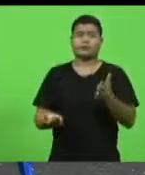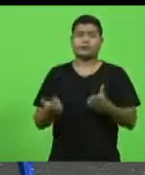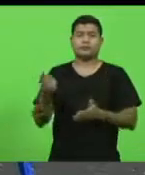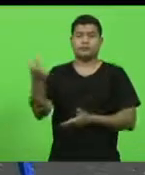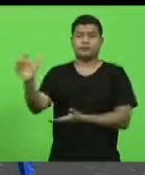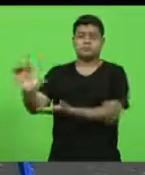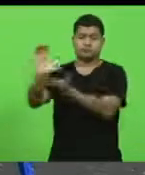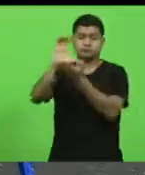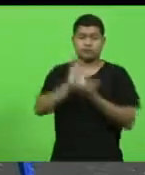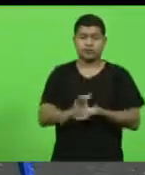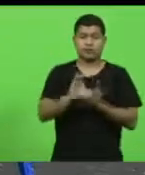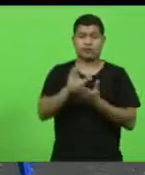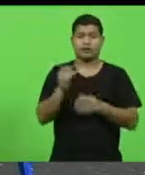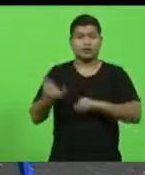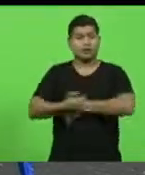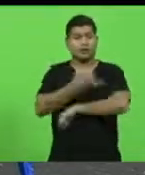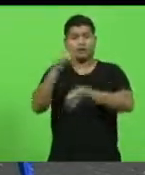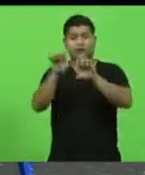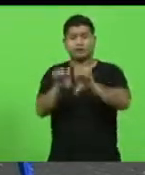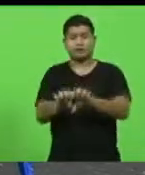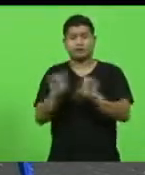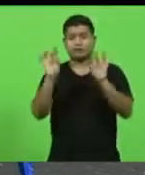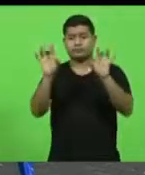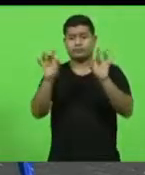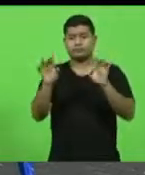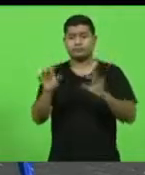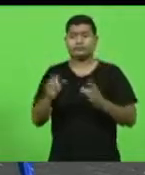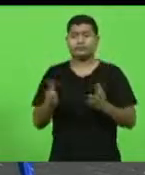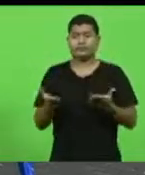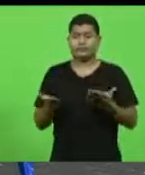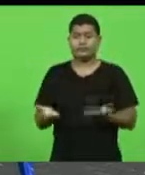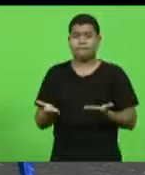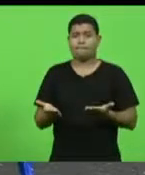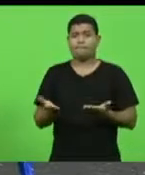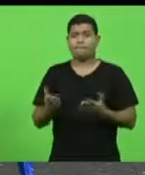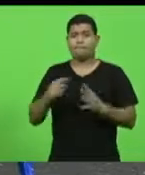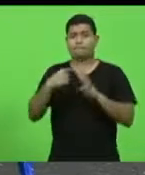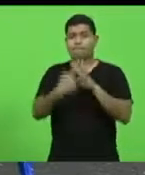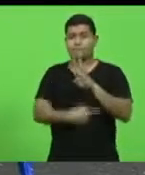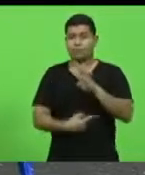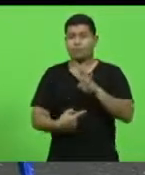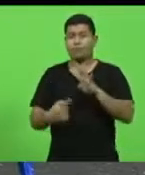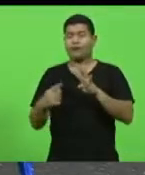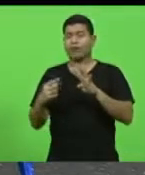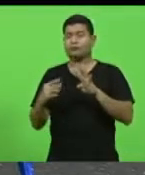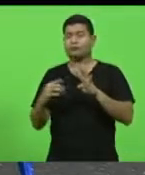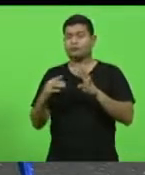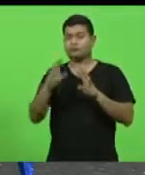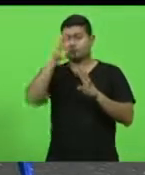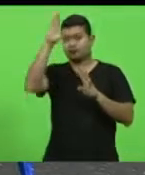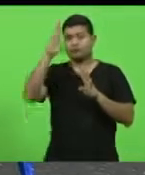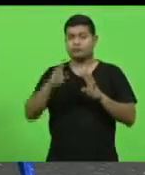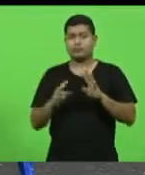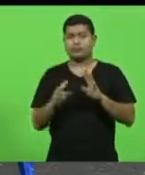infraestrutura, especialmente nesses quatro modais, até